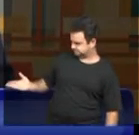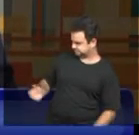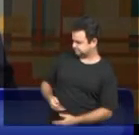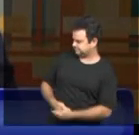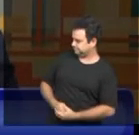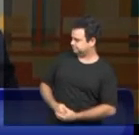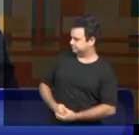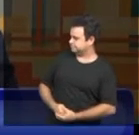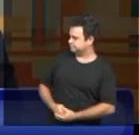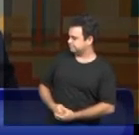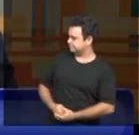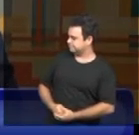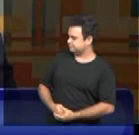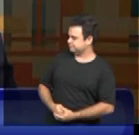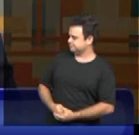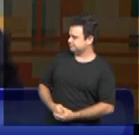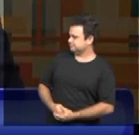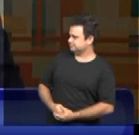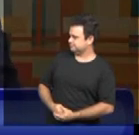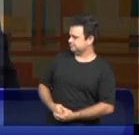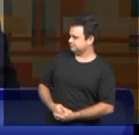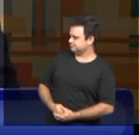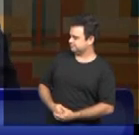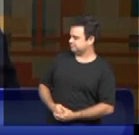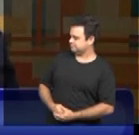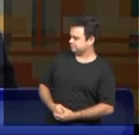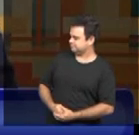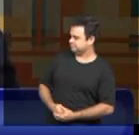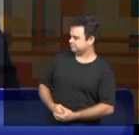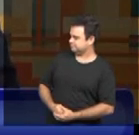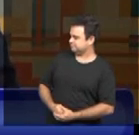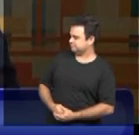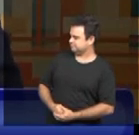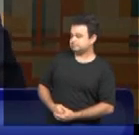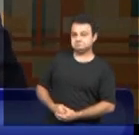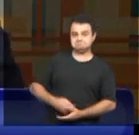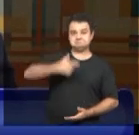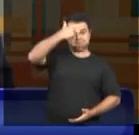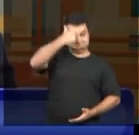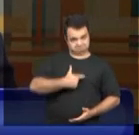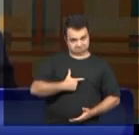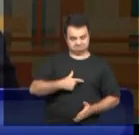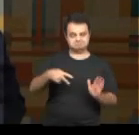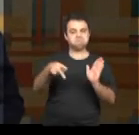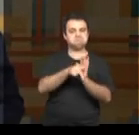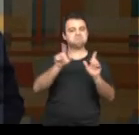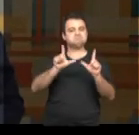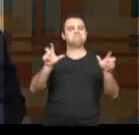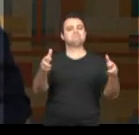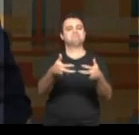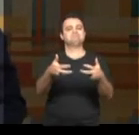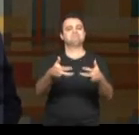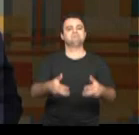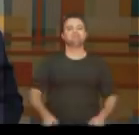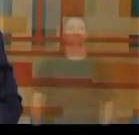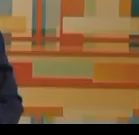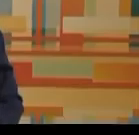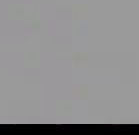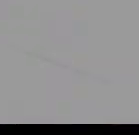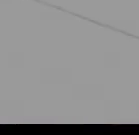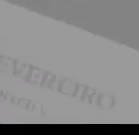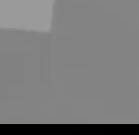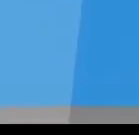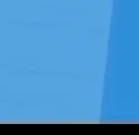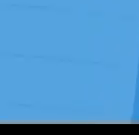site da Câmara, que é o www.riopreto.sp.leg.br. Mariana Dair para a TV Câmara.